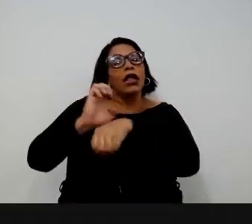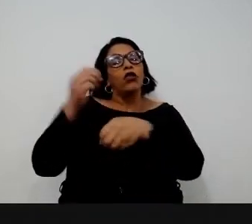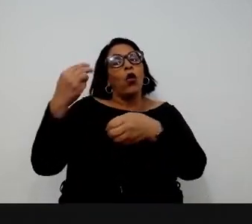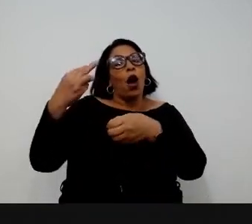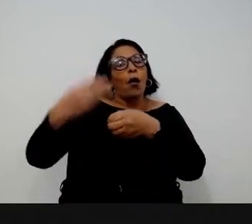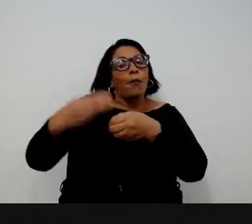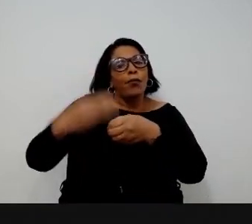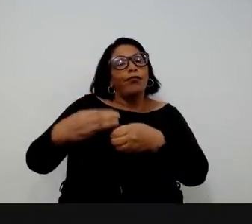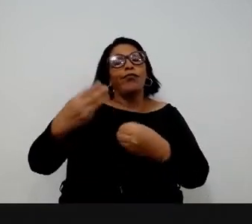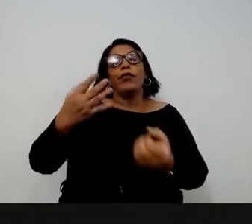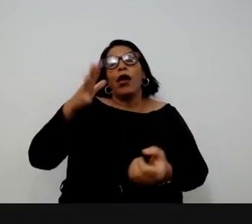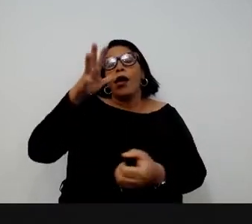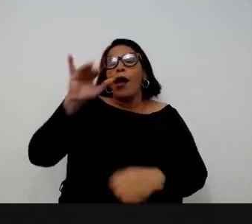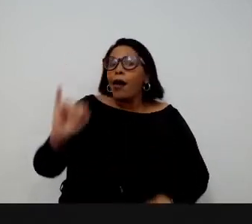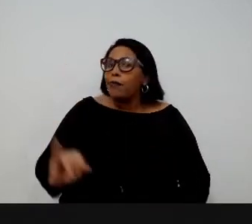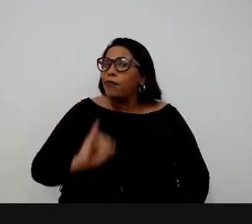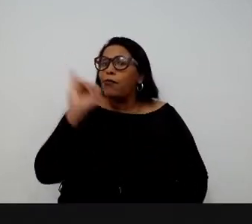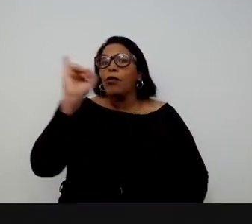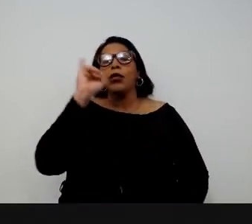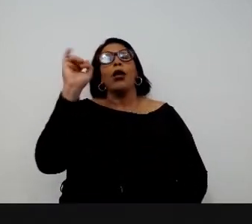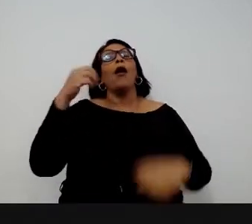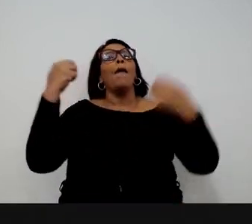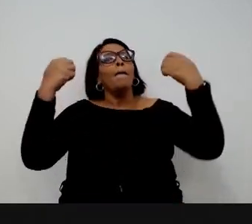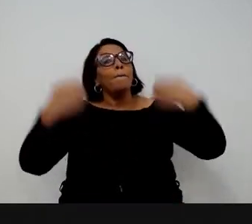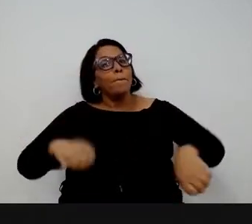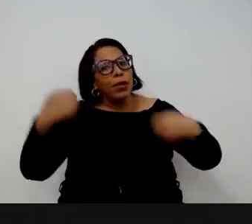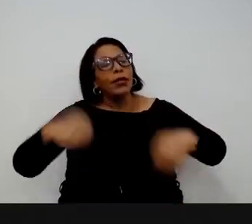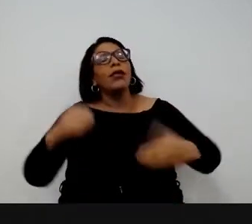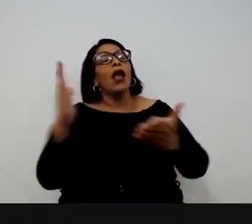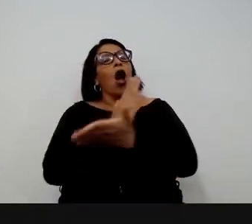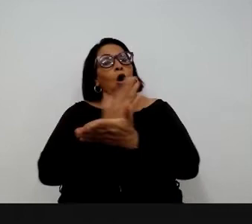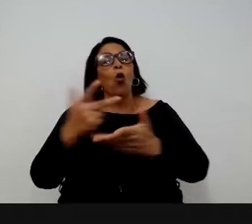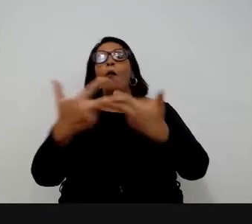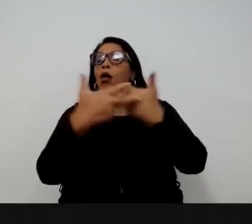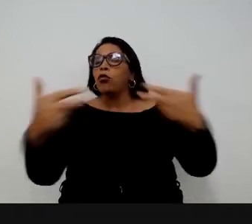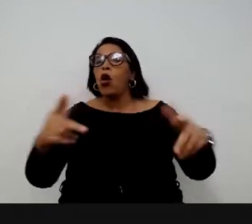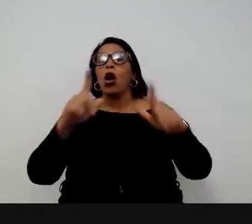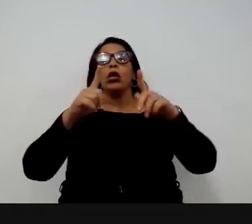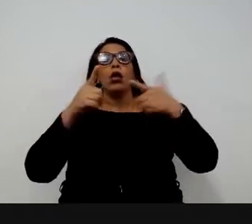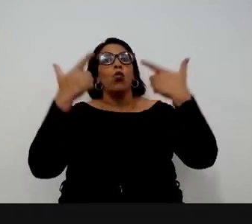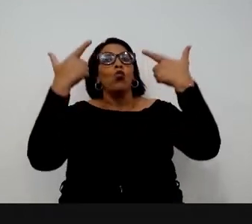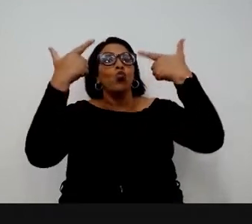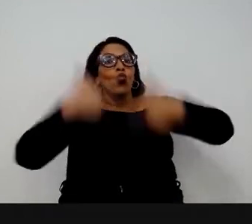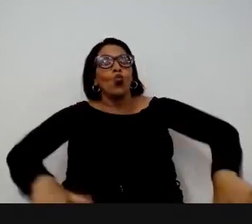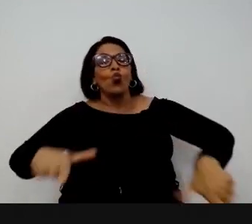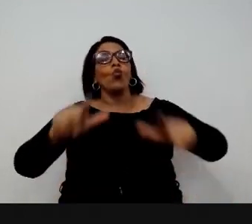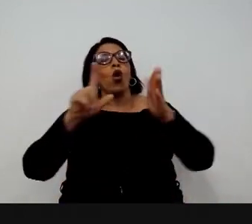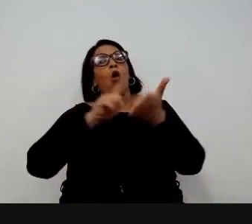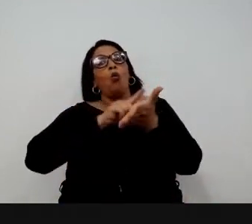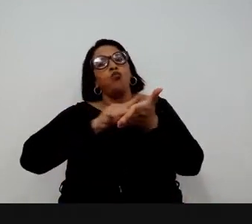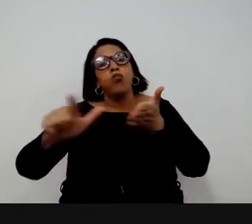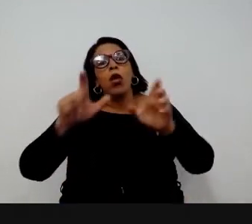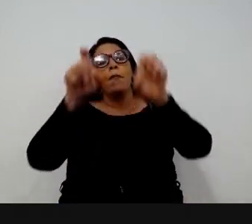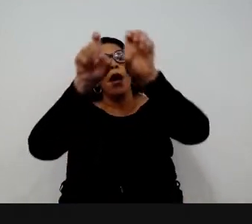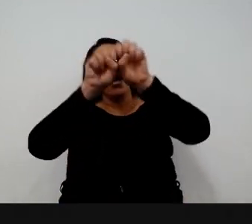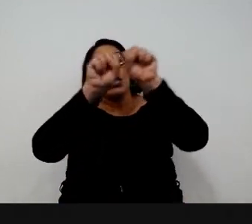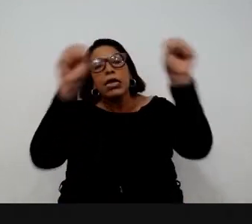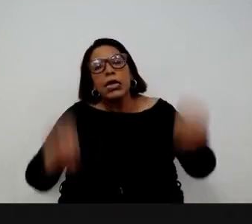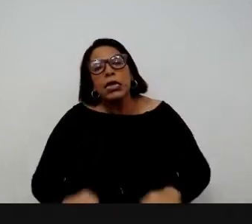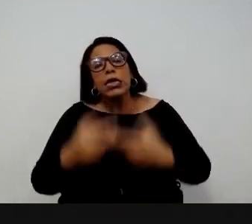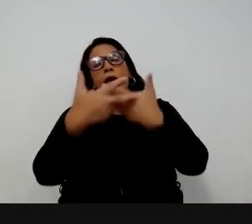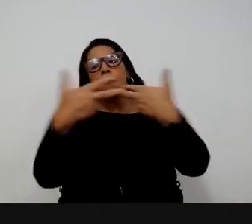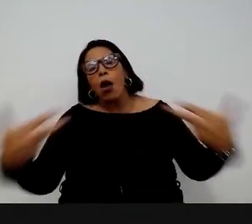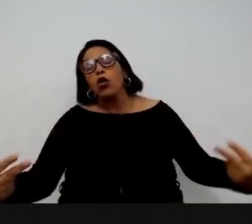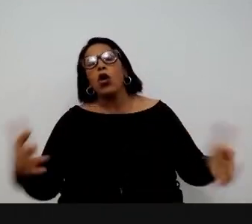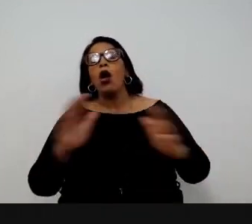é ainda mais importante. Hoje, vários governos têm pensado em como fazer isso. Tem, por exemplo, a ideia do... ontem